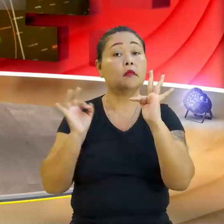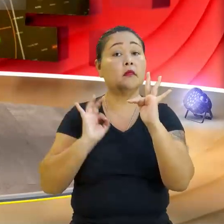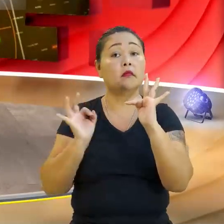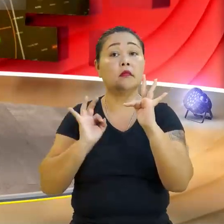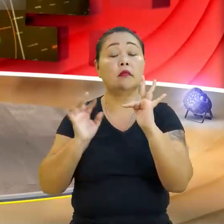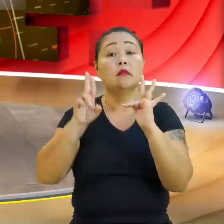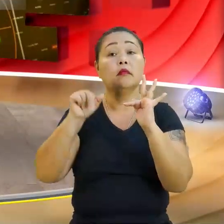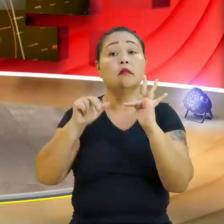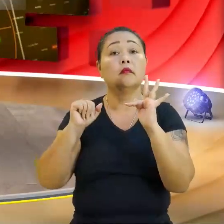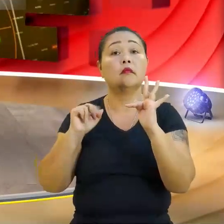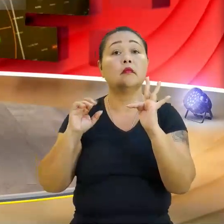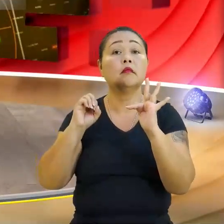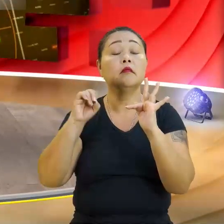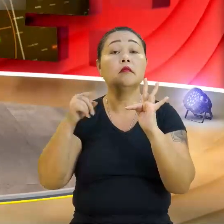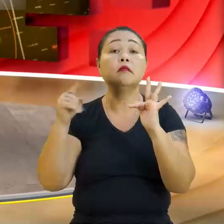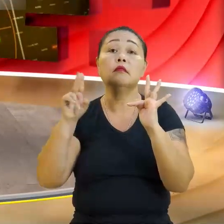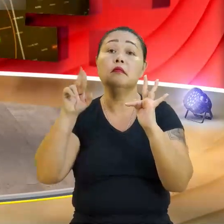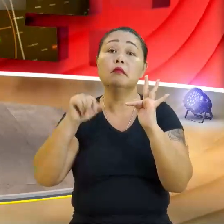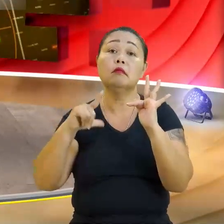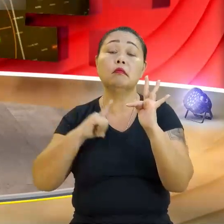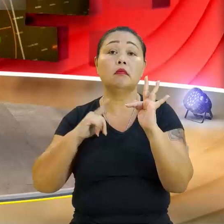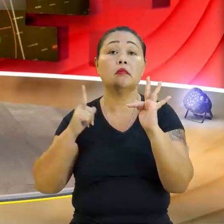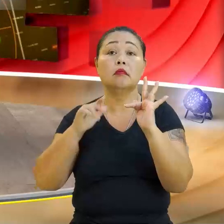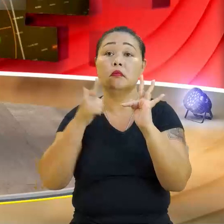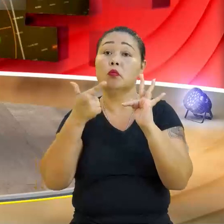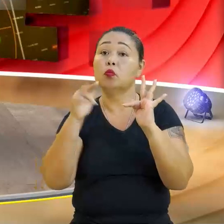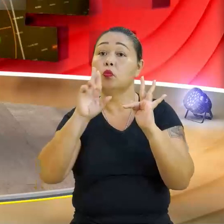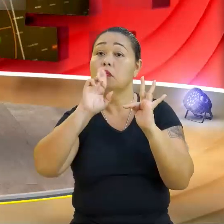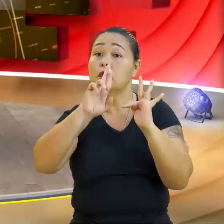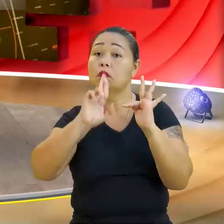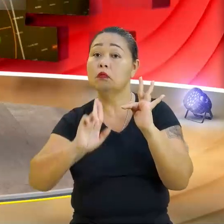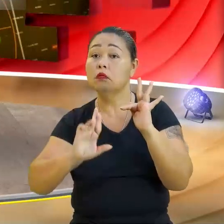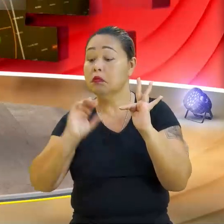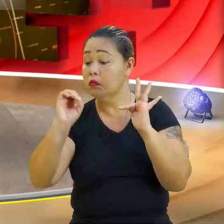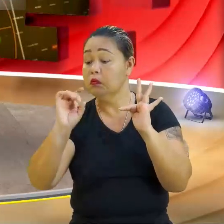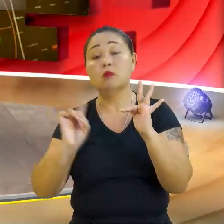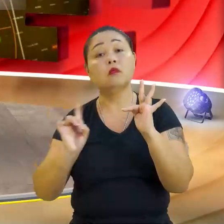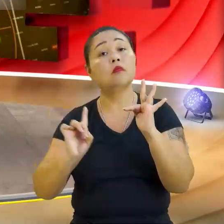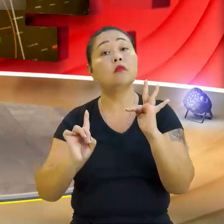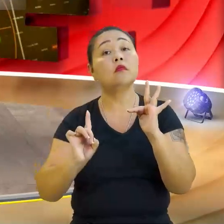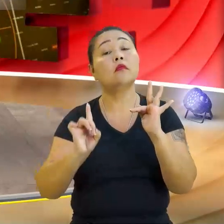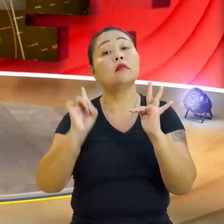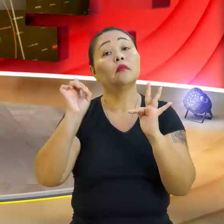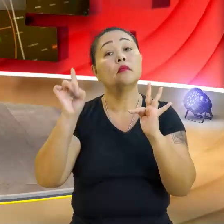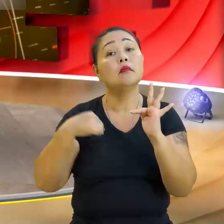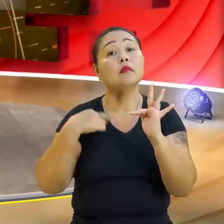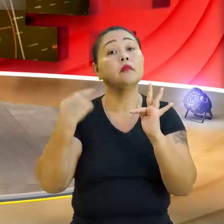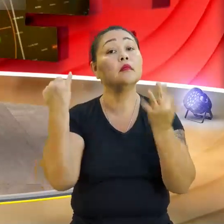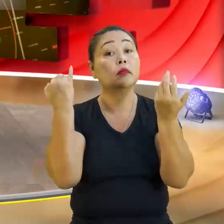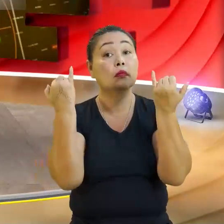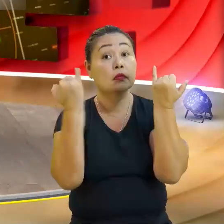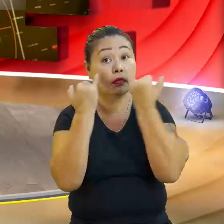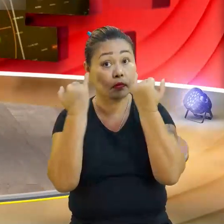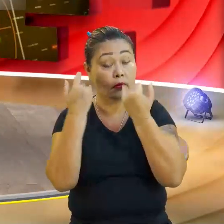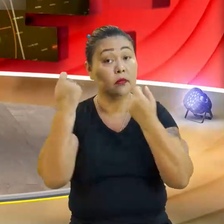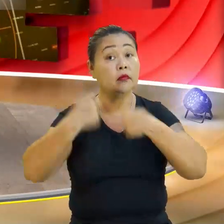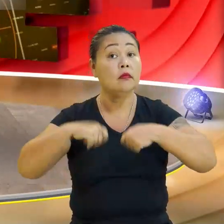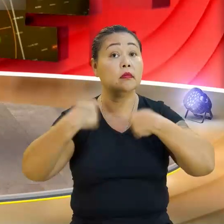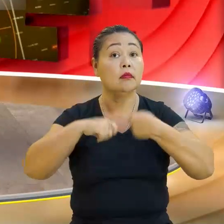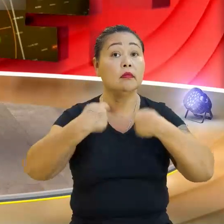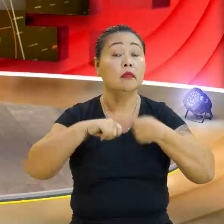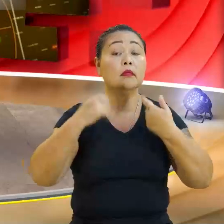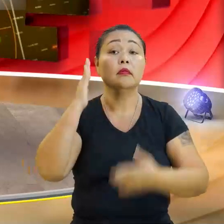nunca. Se não toca nunca, não tem raiz, não tem zero da função. São informações que vocês precisam